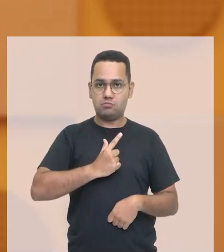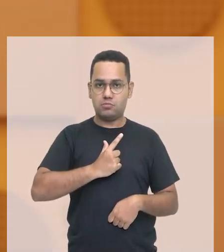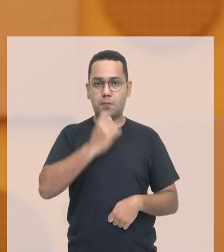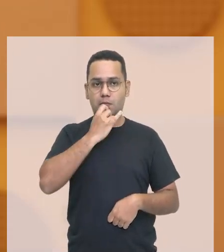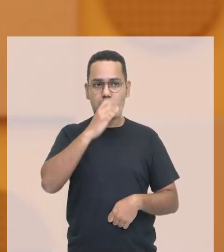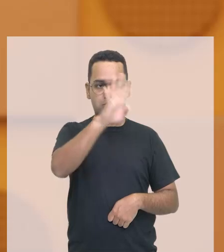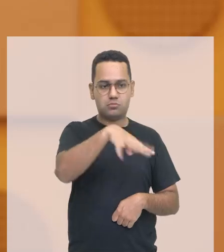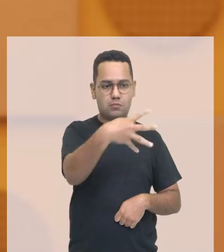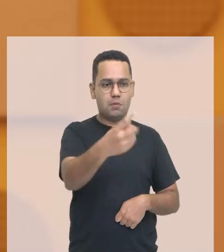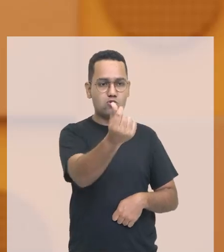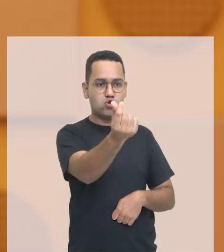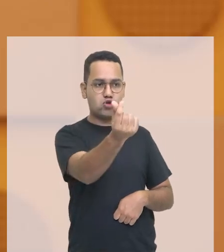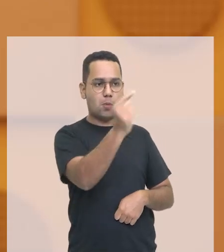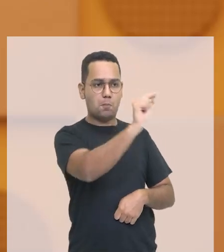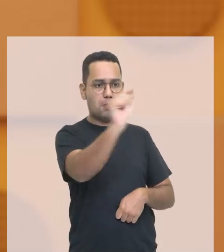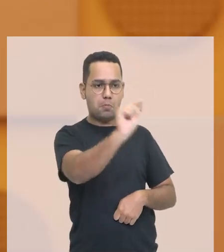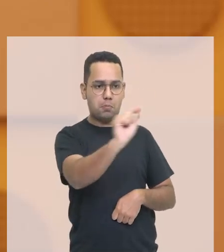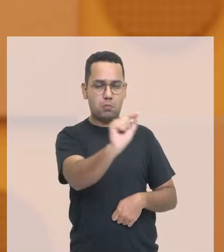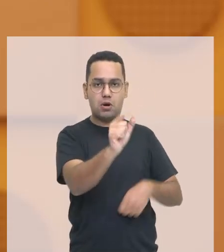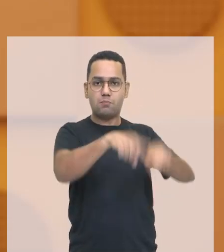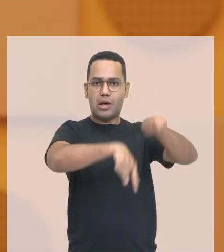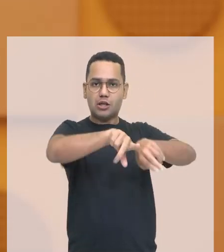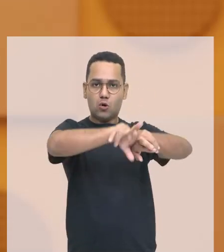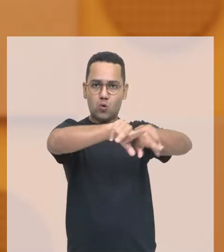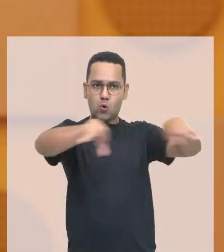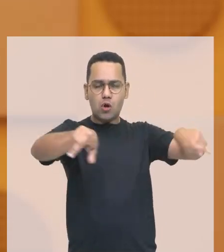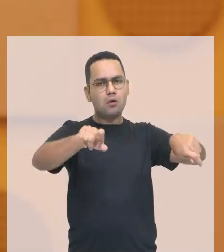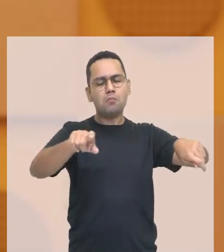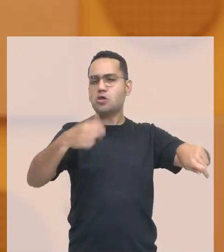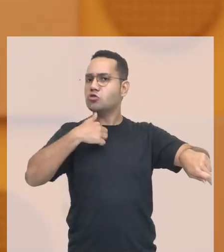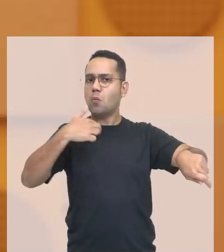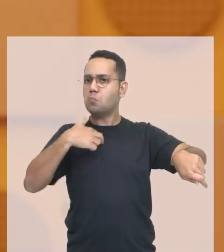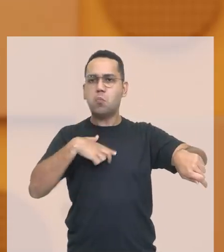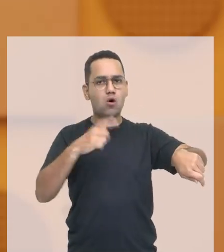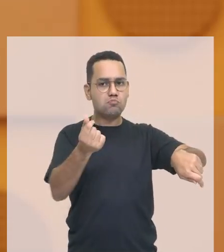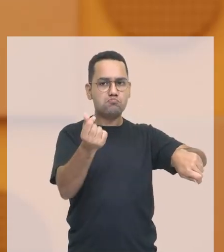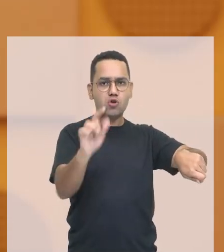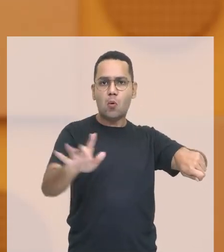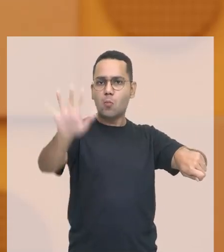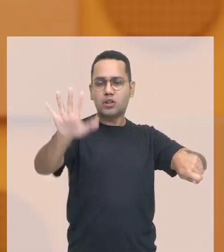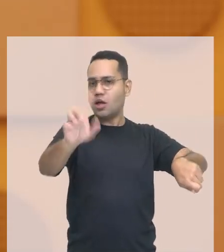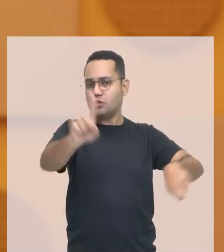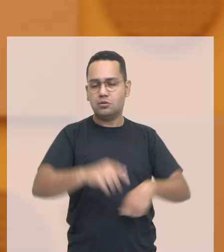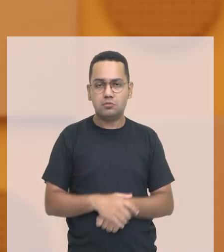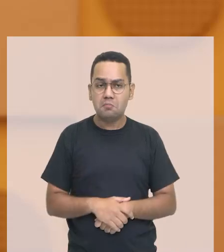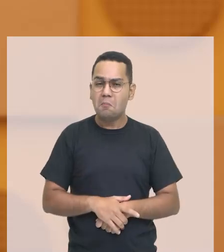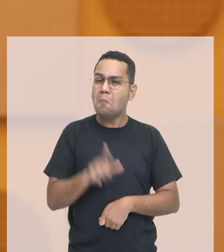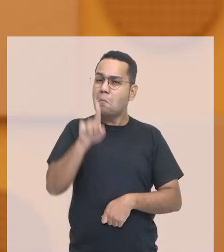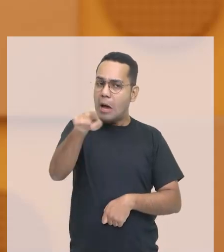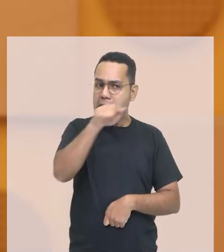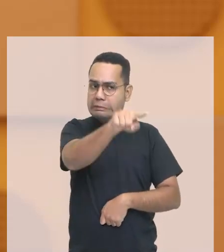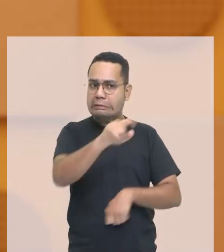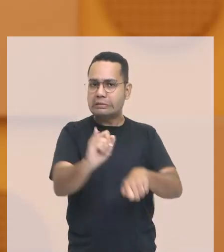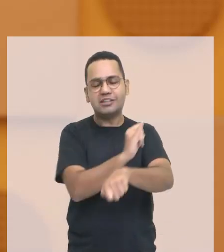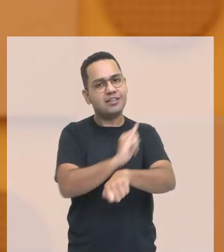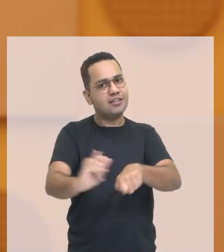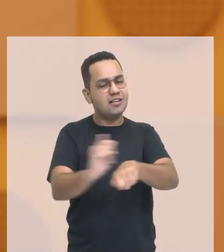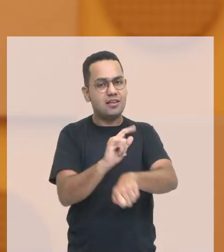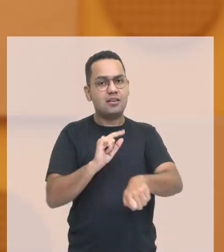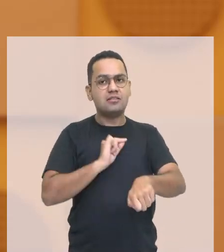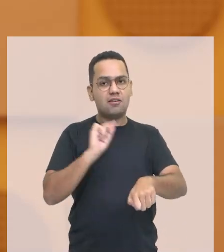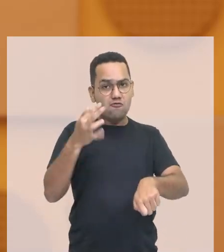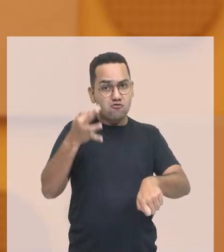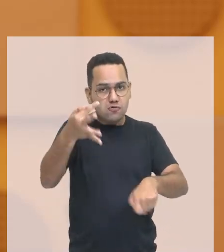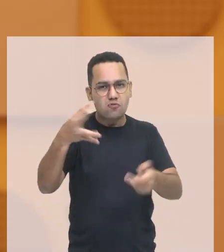aumentarem. Isso gerou inclusive a falta de diversas mercadorias nas prateleiras dos supermercados porque eles